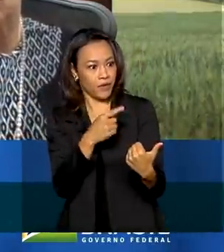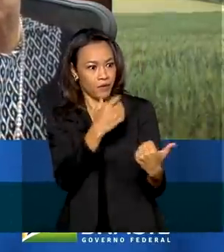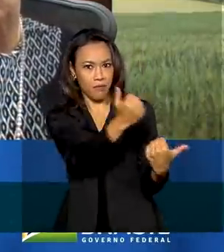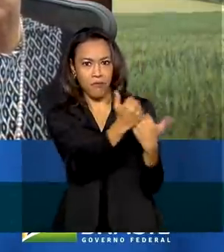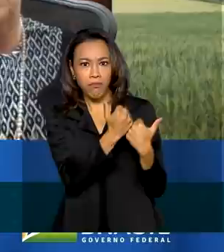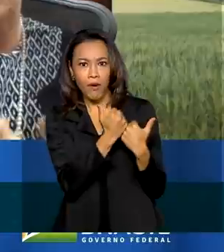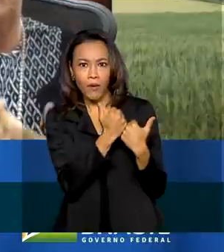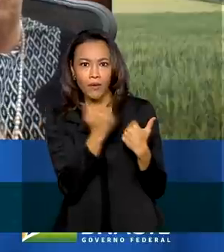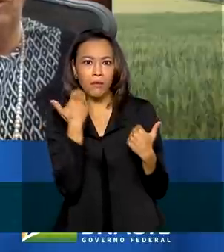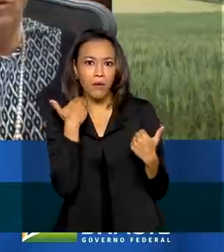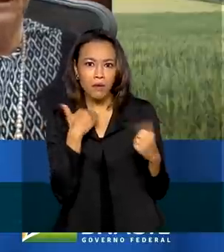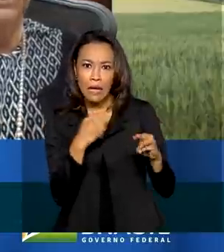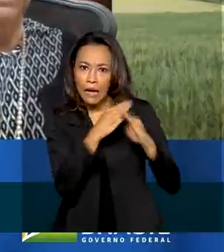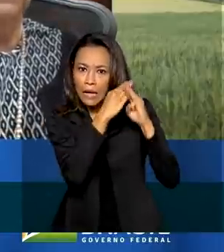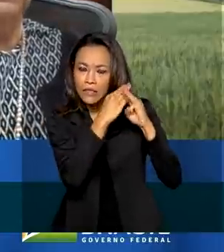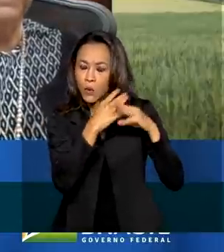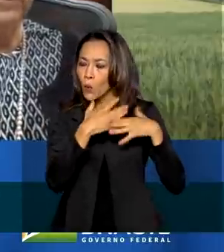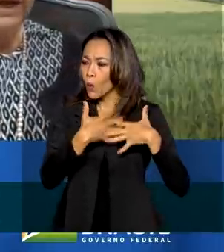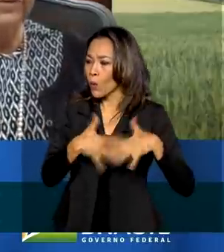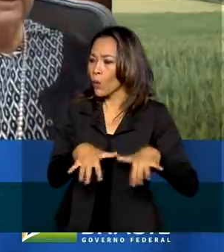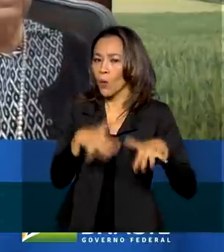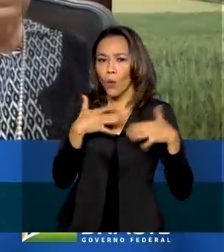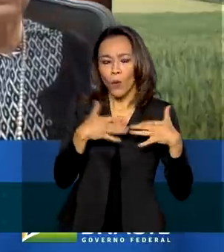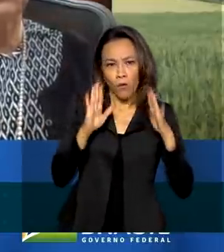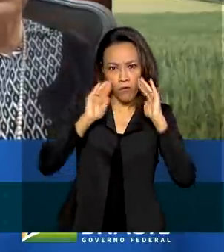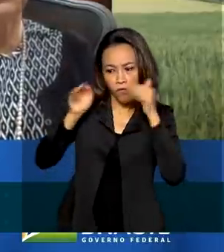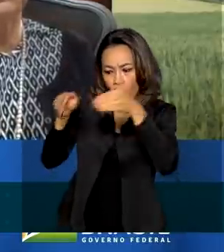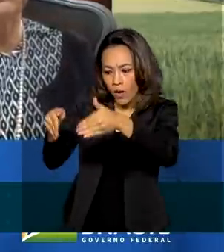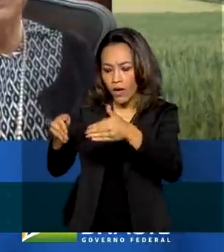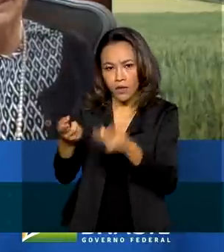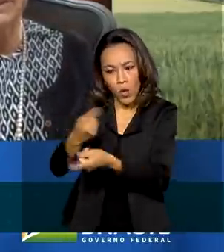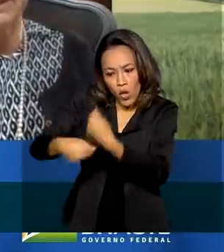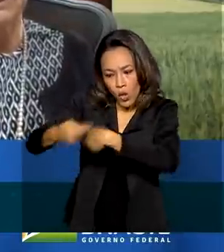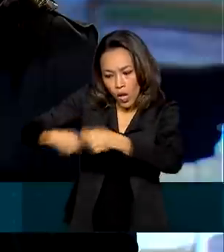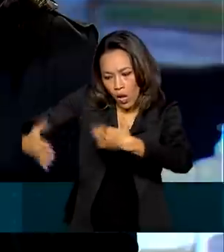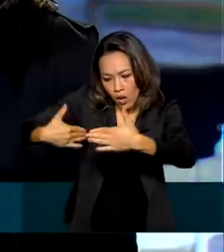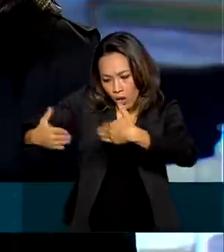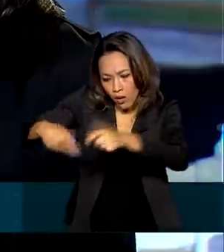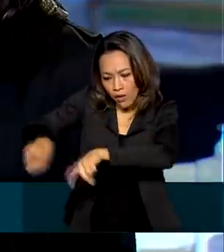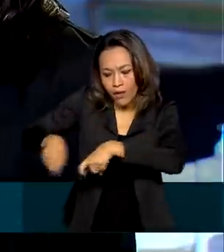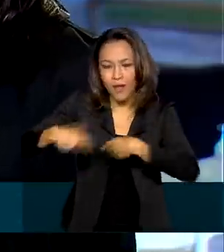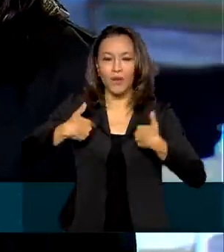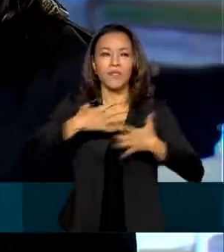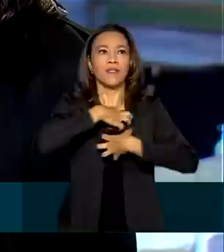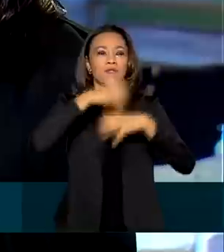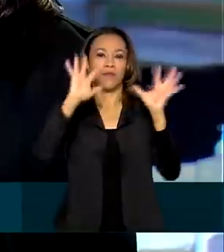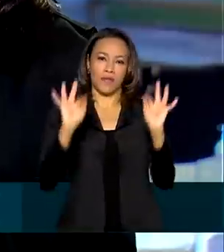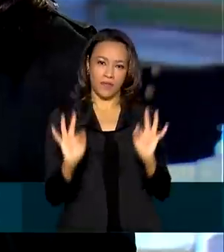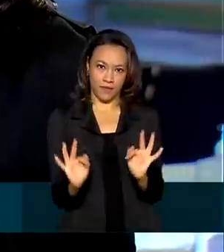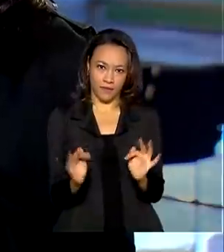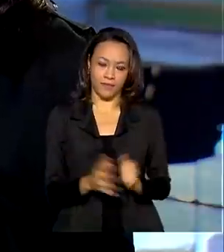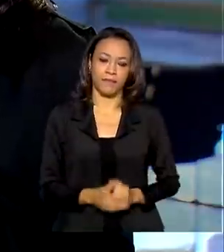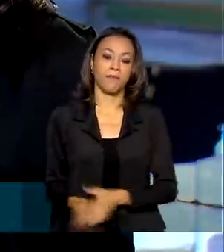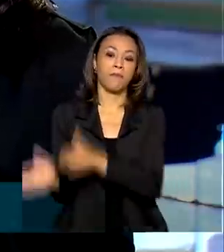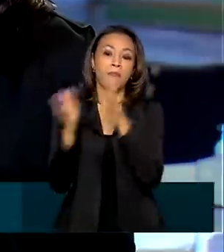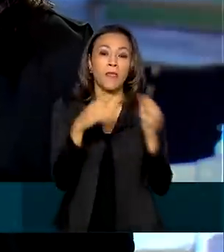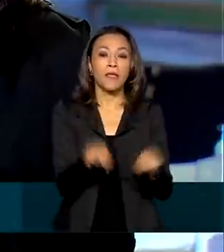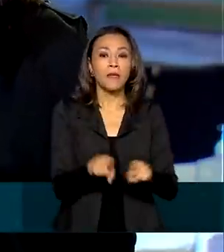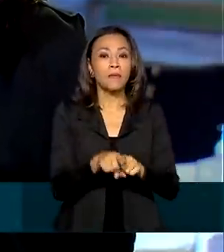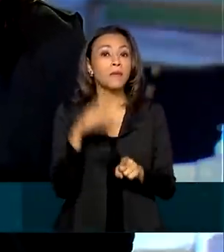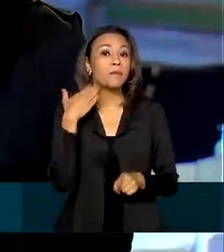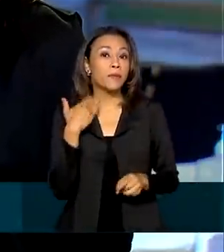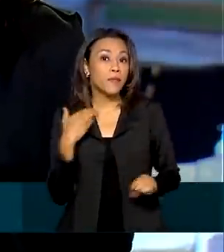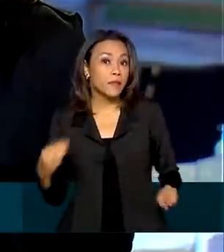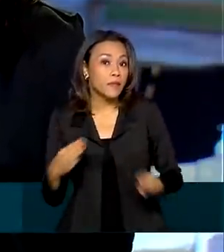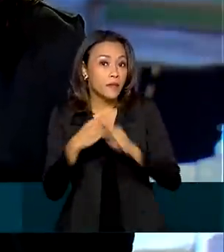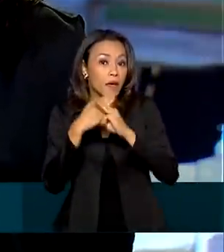todo esse foco para o agronegócio, eu fico muito feliz. A Caixa Econômica Federal também anunciou a abertura